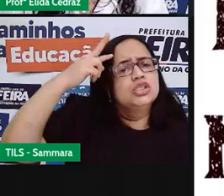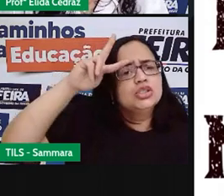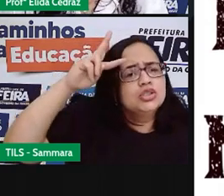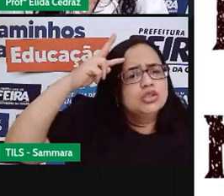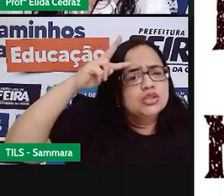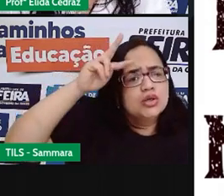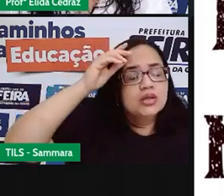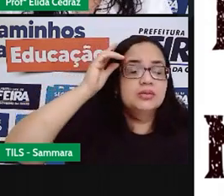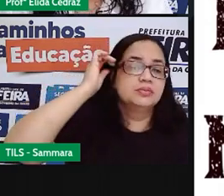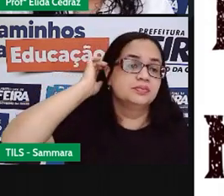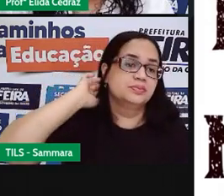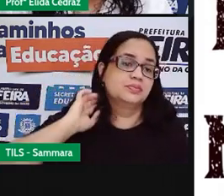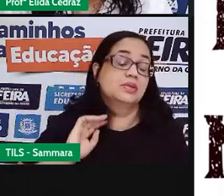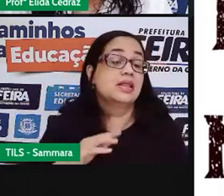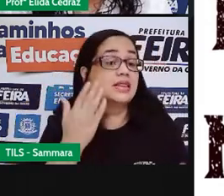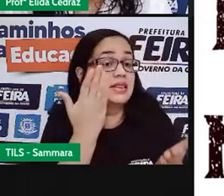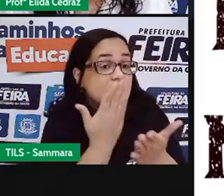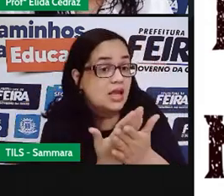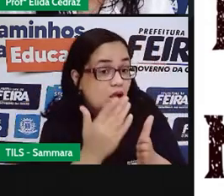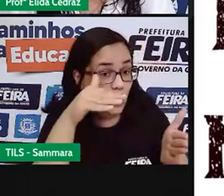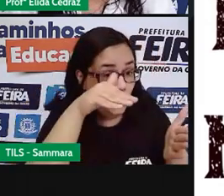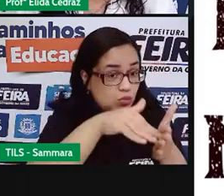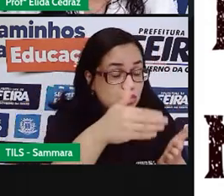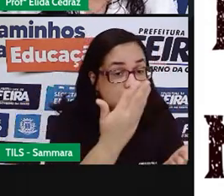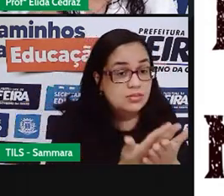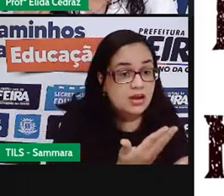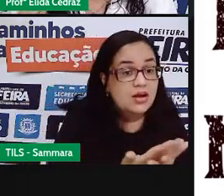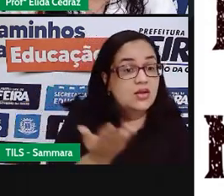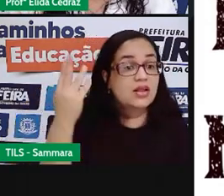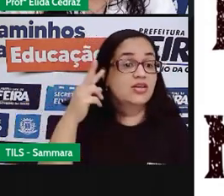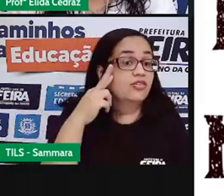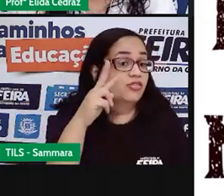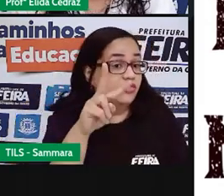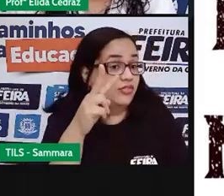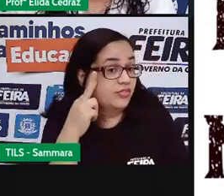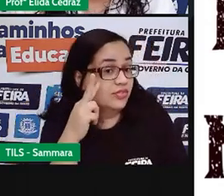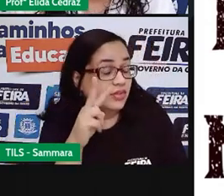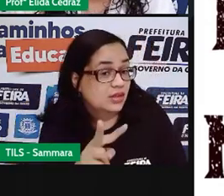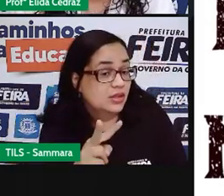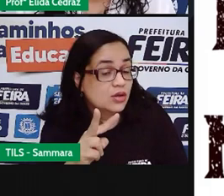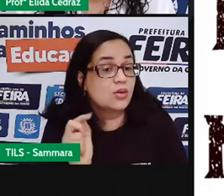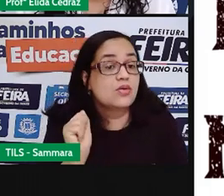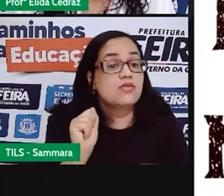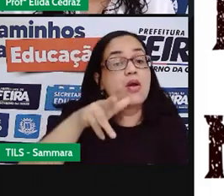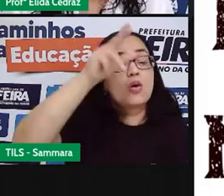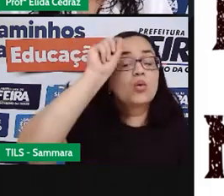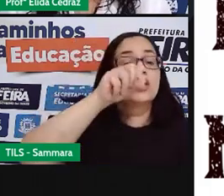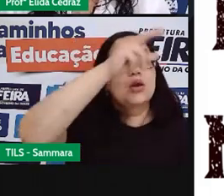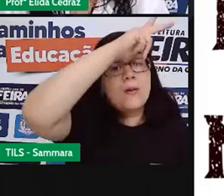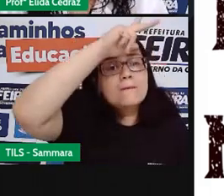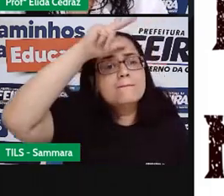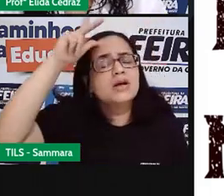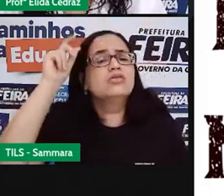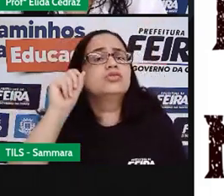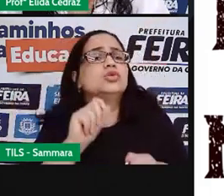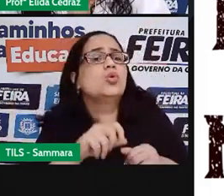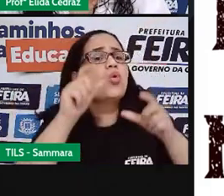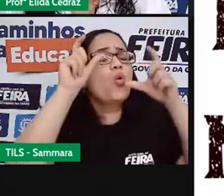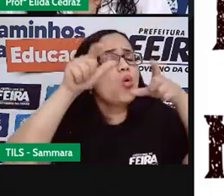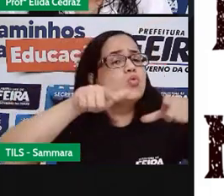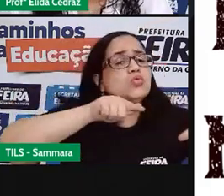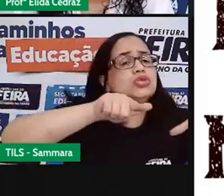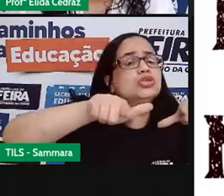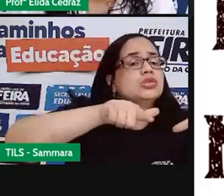da história. Na última aula, nós vimos a Função do Prefeito e onde ele